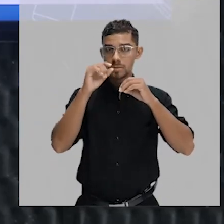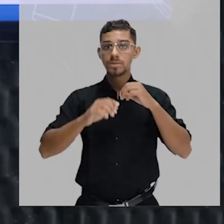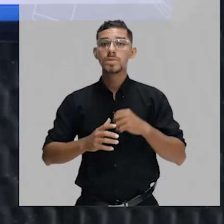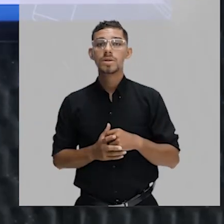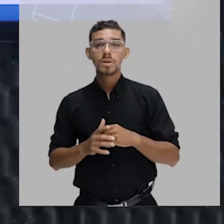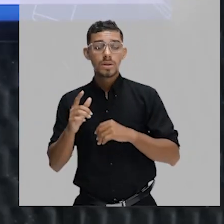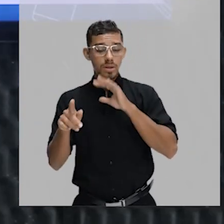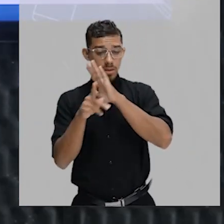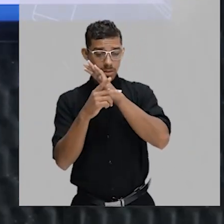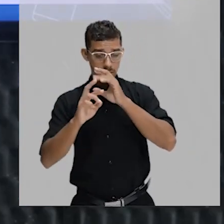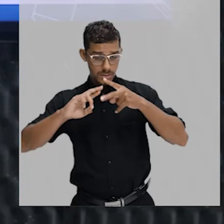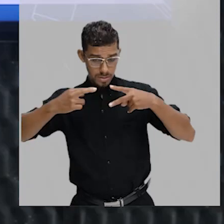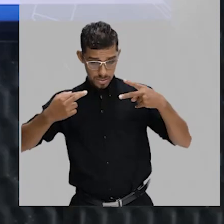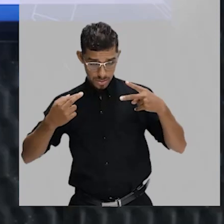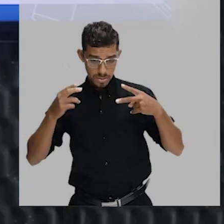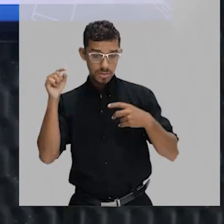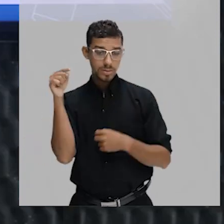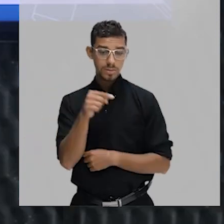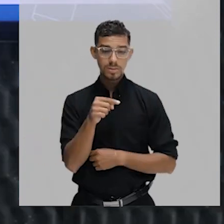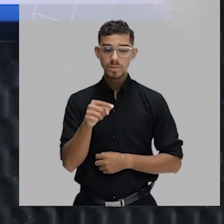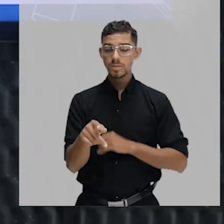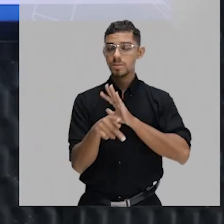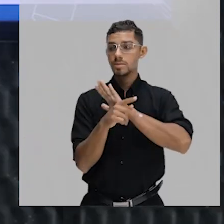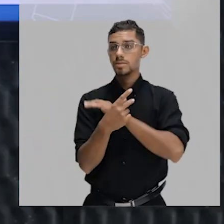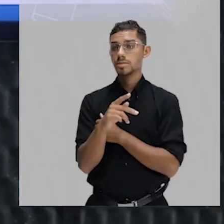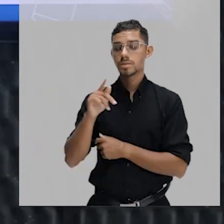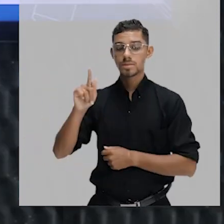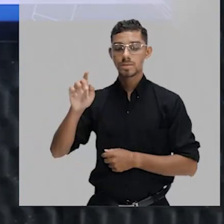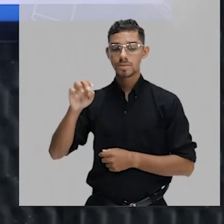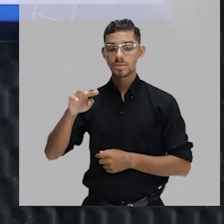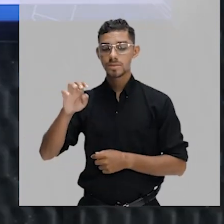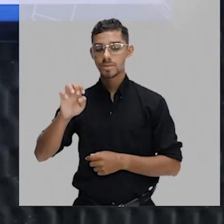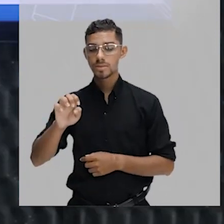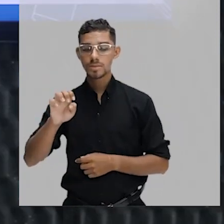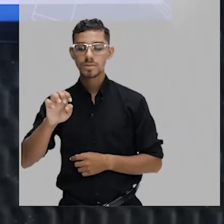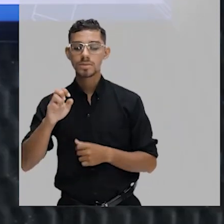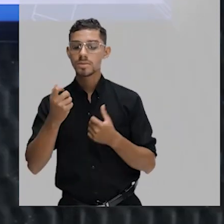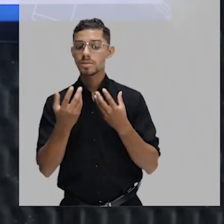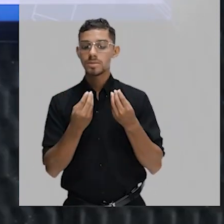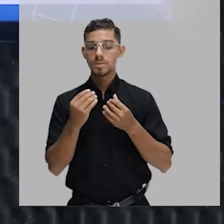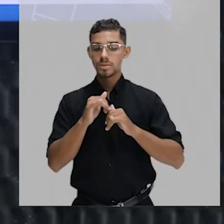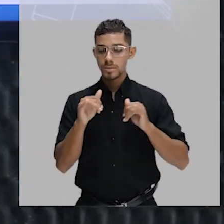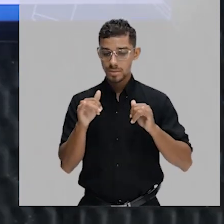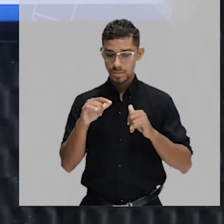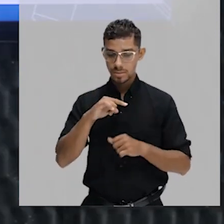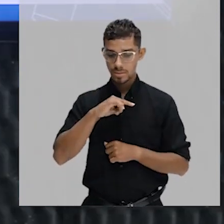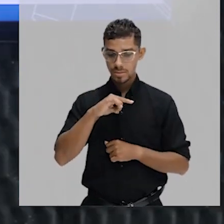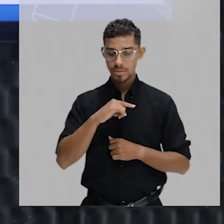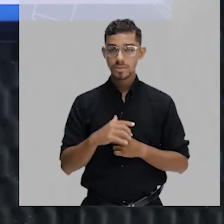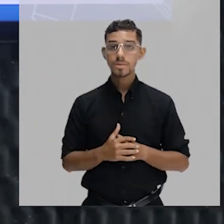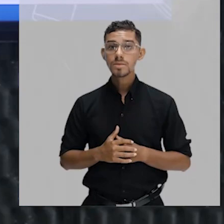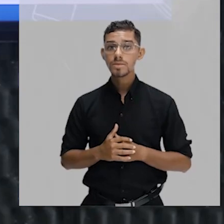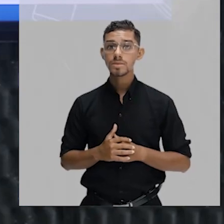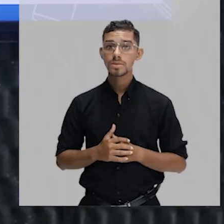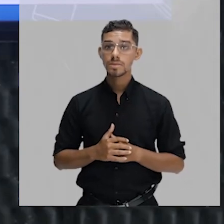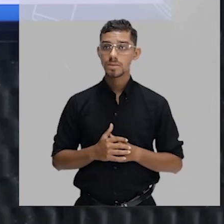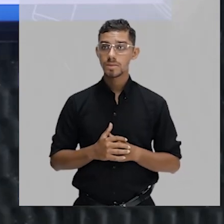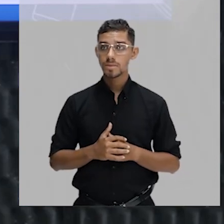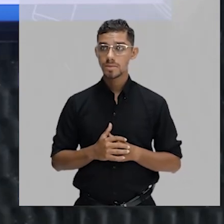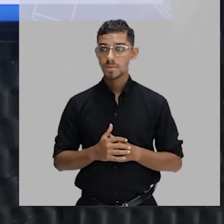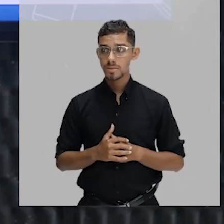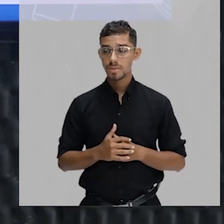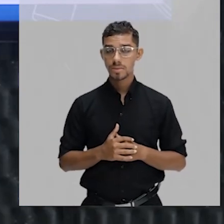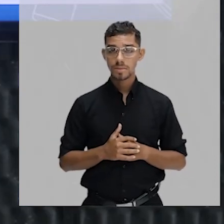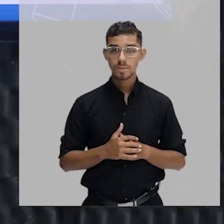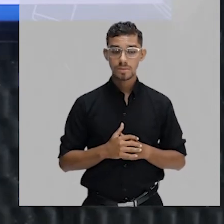resultado do gene. Ela é resultado da informação que está contida no gene. Então, o gene é